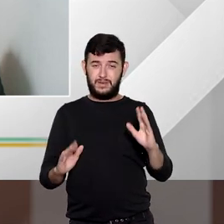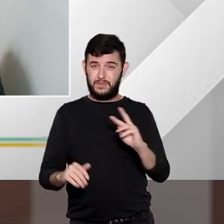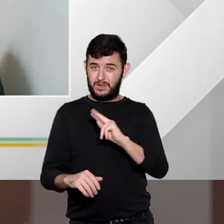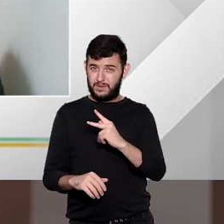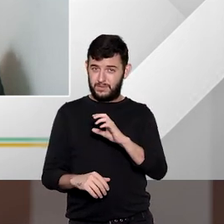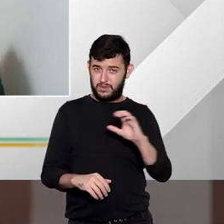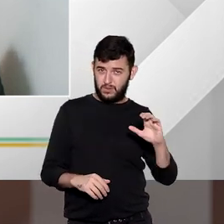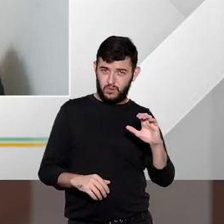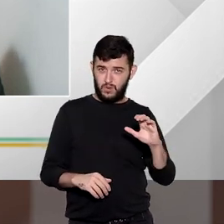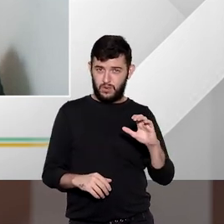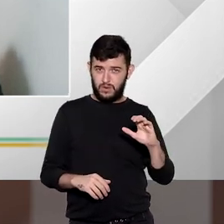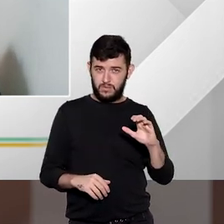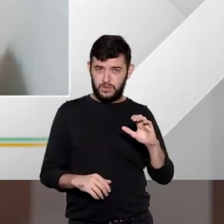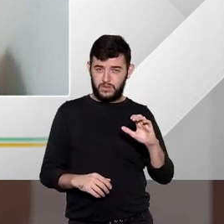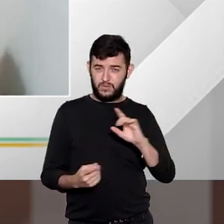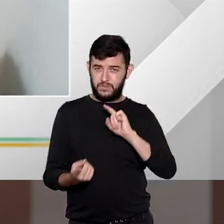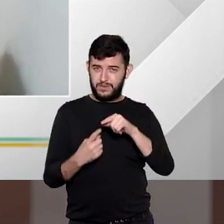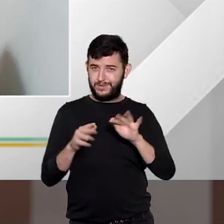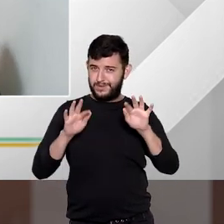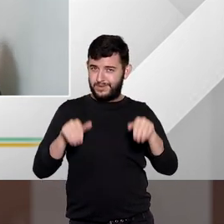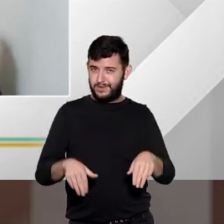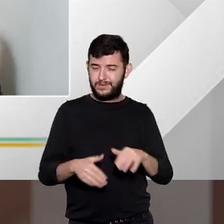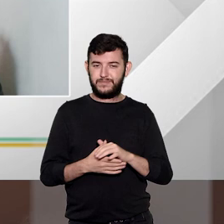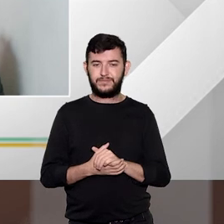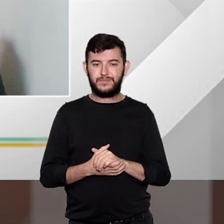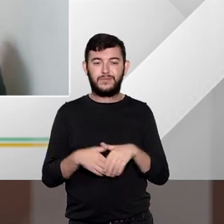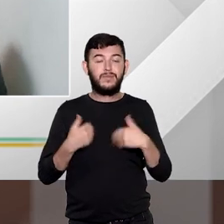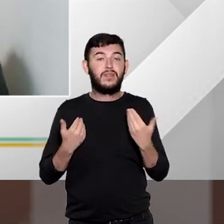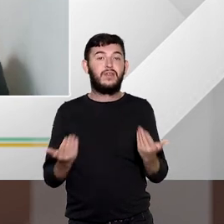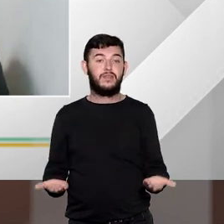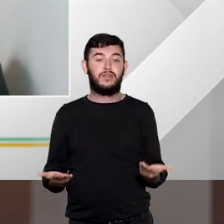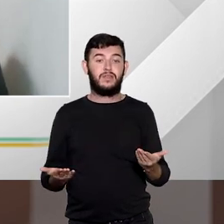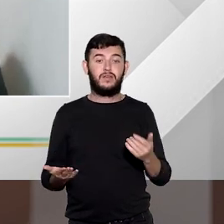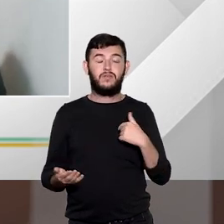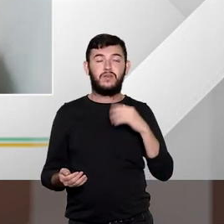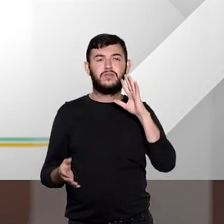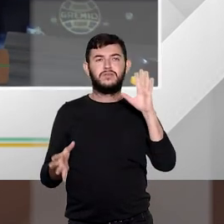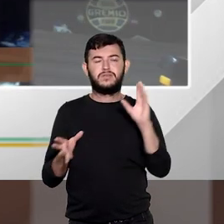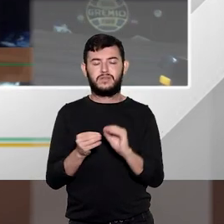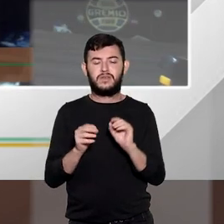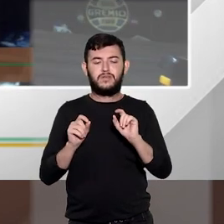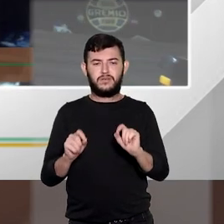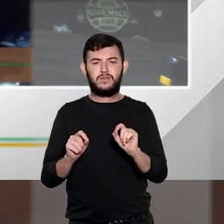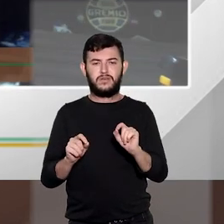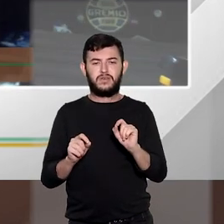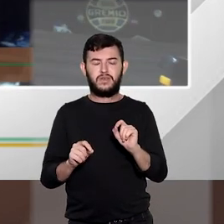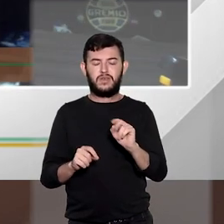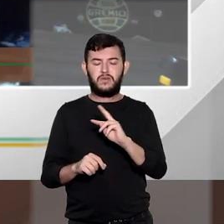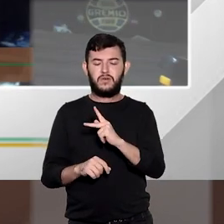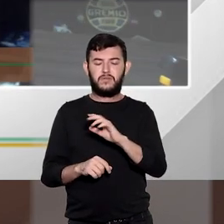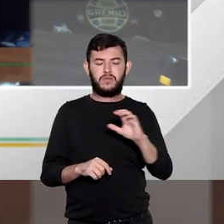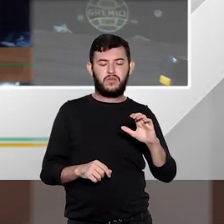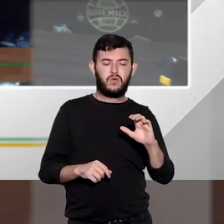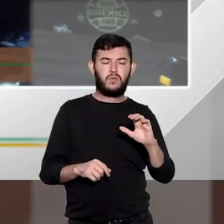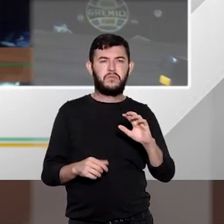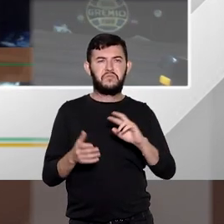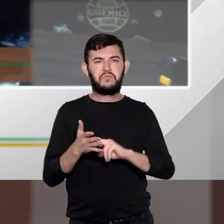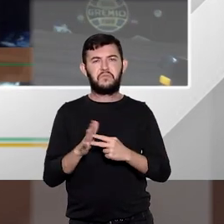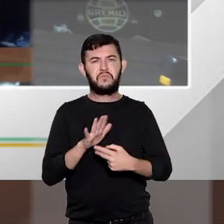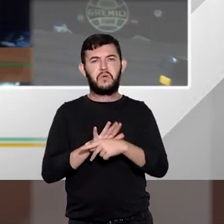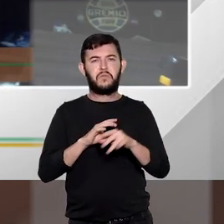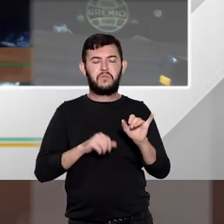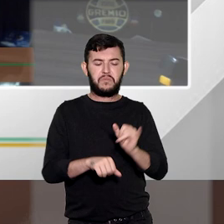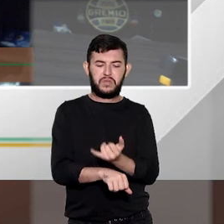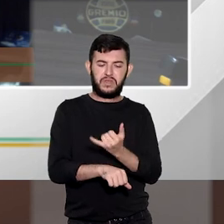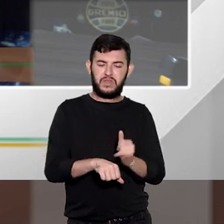situação absolutamente flagrante ilegalidade vejo que o habeas corpus de regra ele não é um instituto um remédio